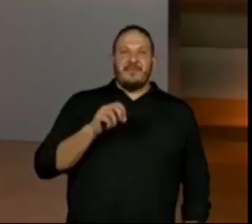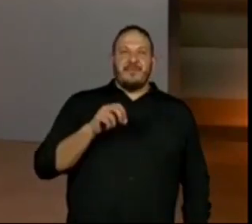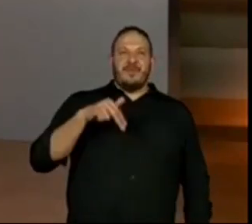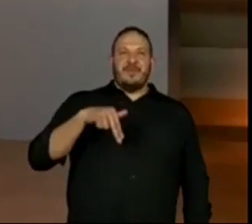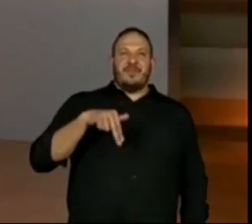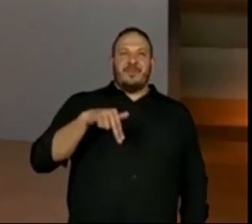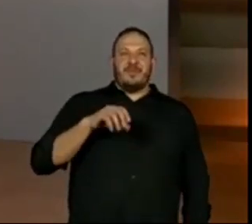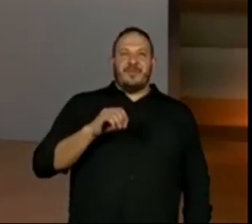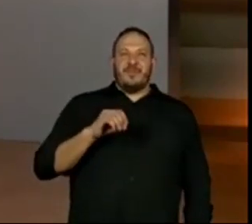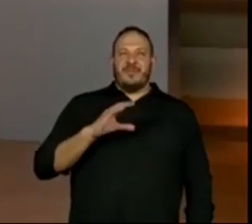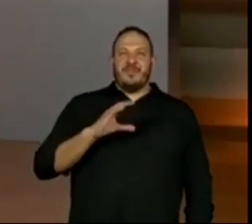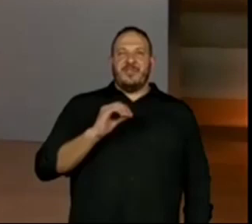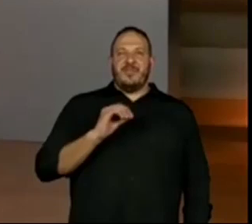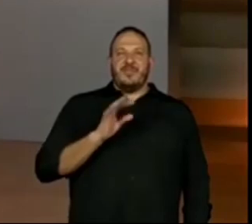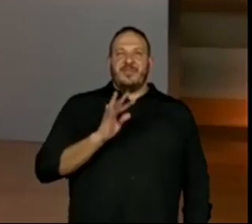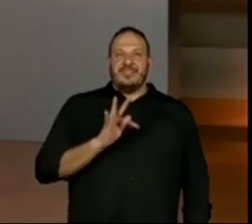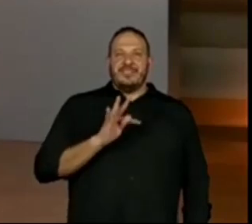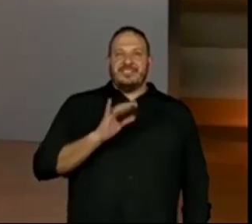monocotiledônia.